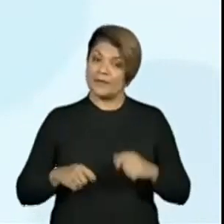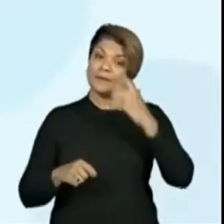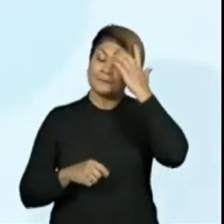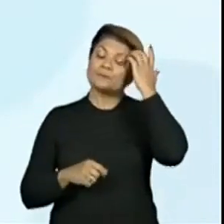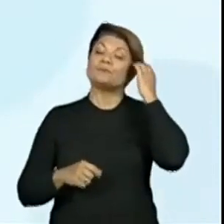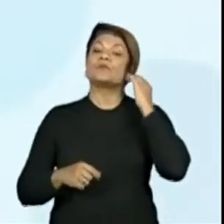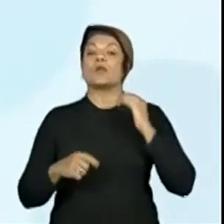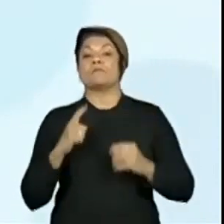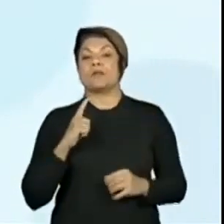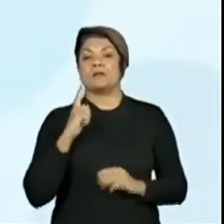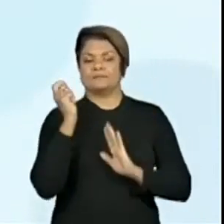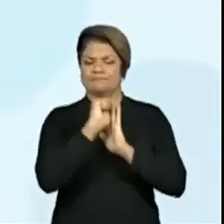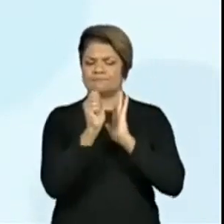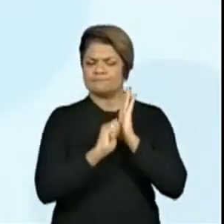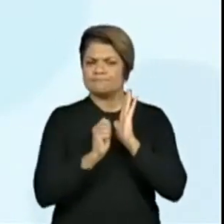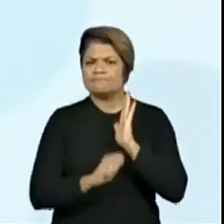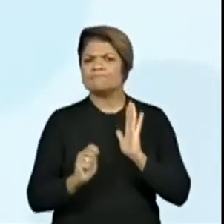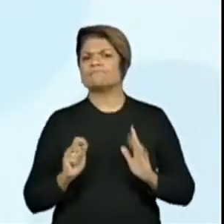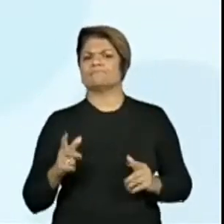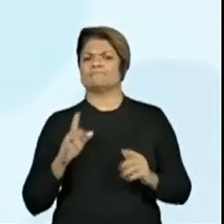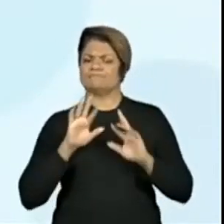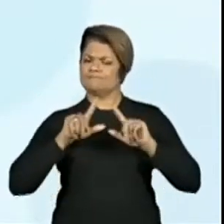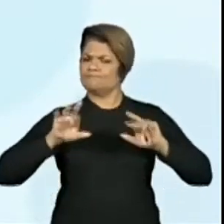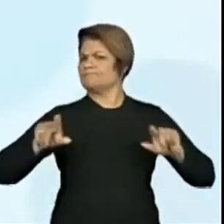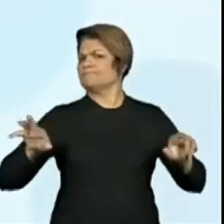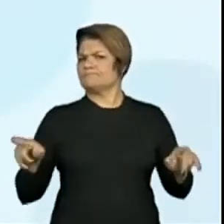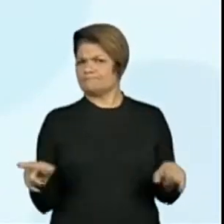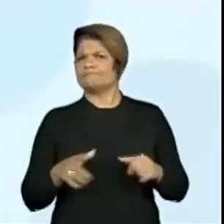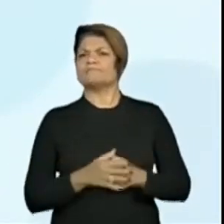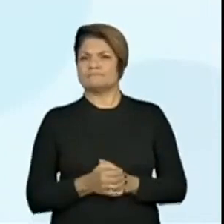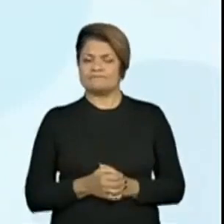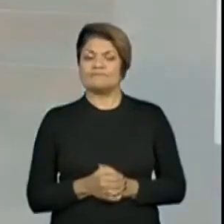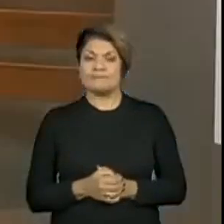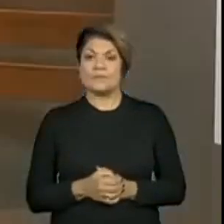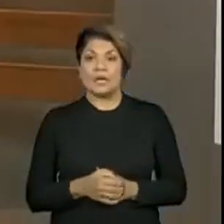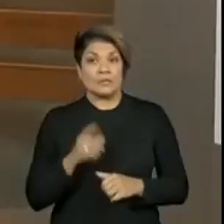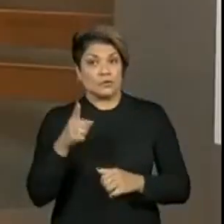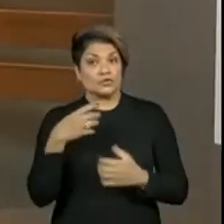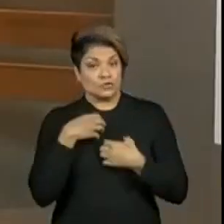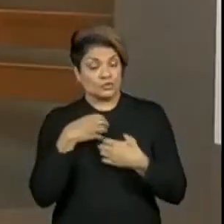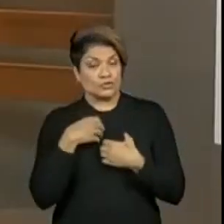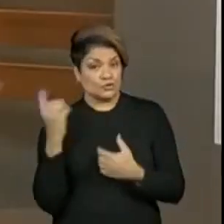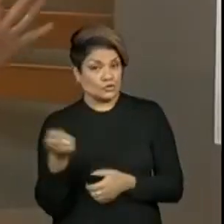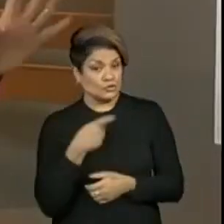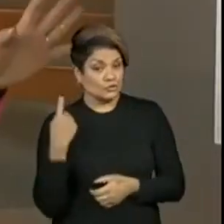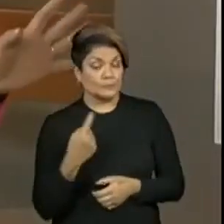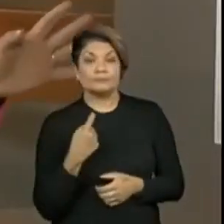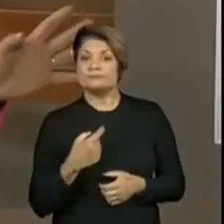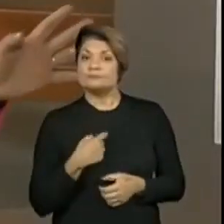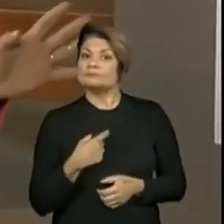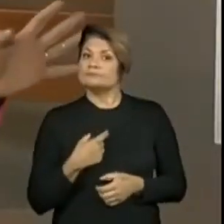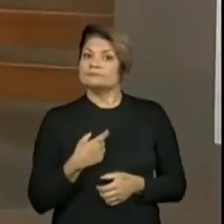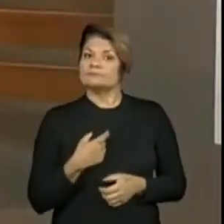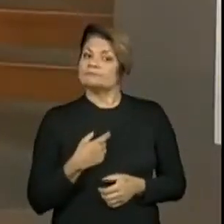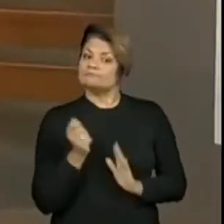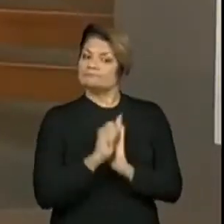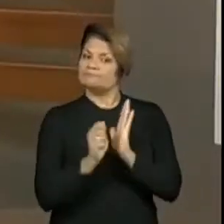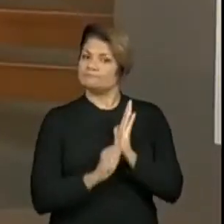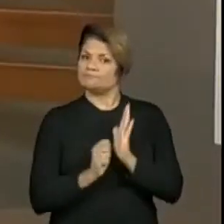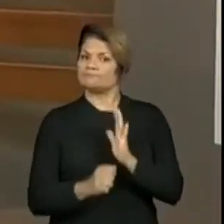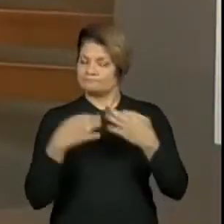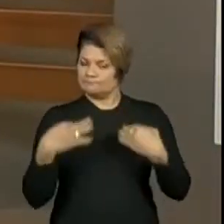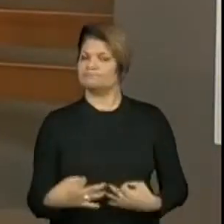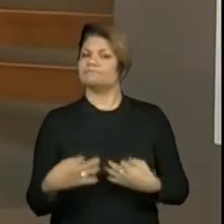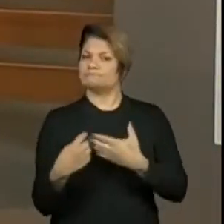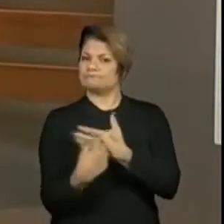gostosa desafiando, tornando diferente, né, professora Vivi? Sim. A gente vai se sentir realmente escritores. Só que